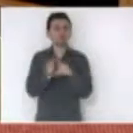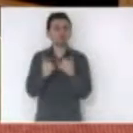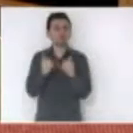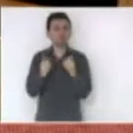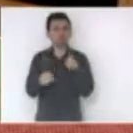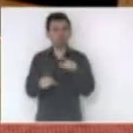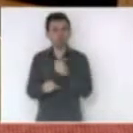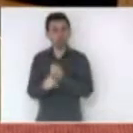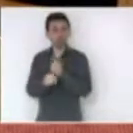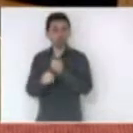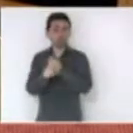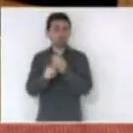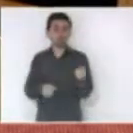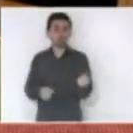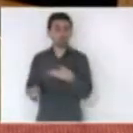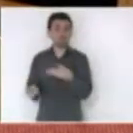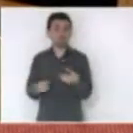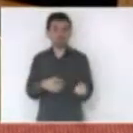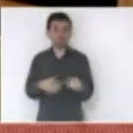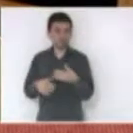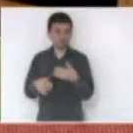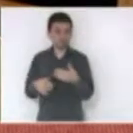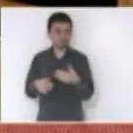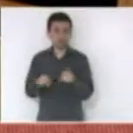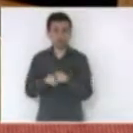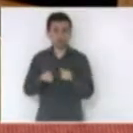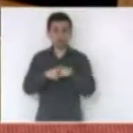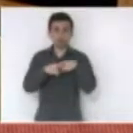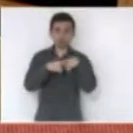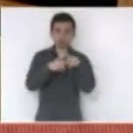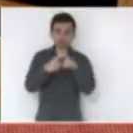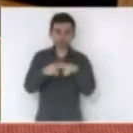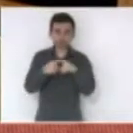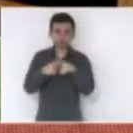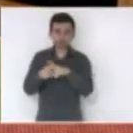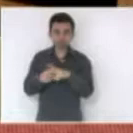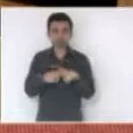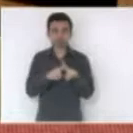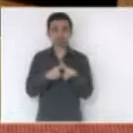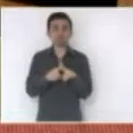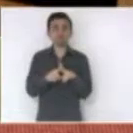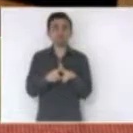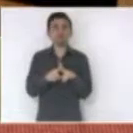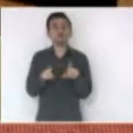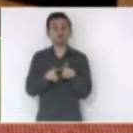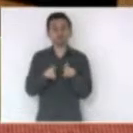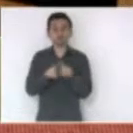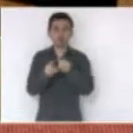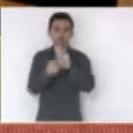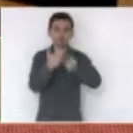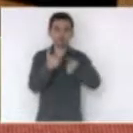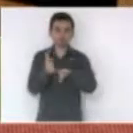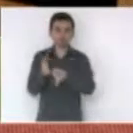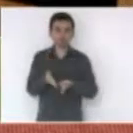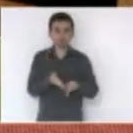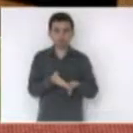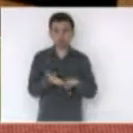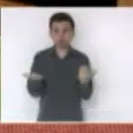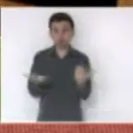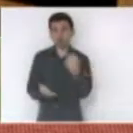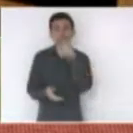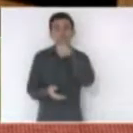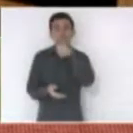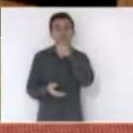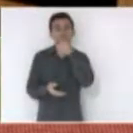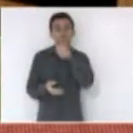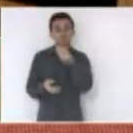construção de novas subestações reformas de algumas subestações e também a eliminação desse sistema obsoleto que nós